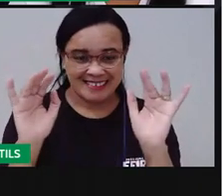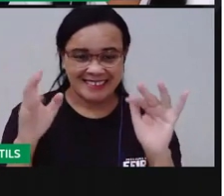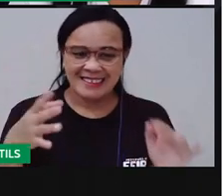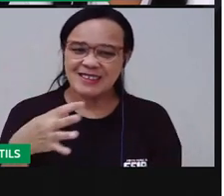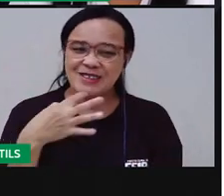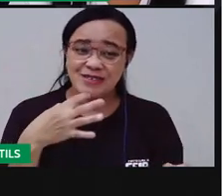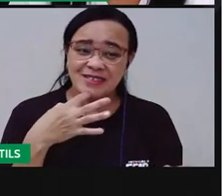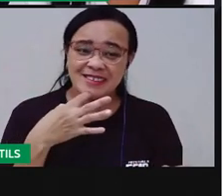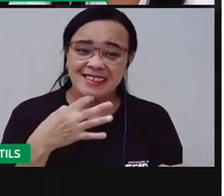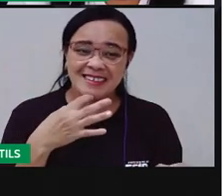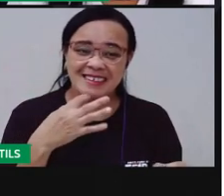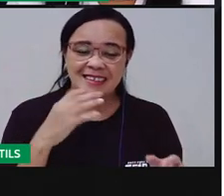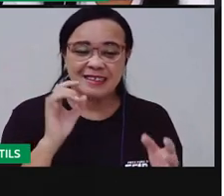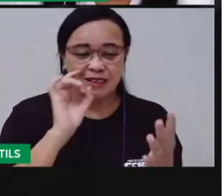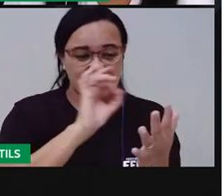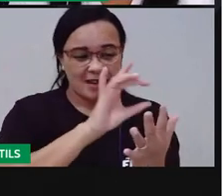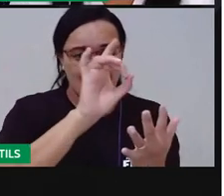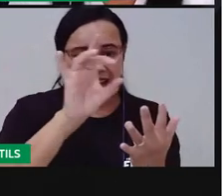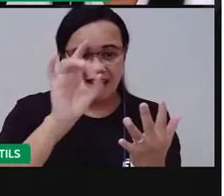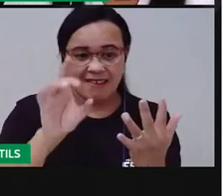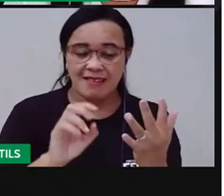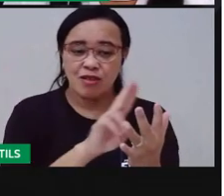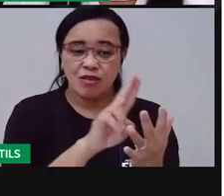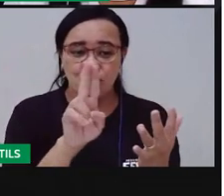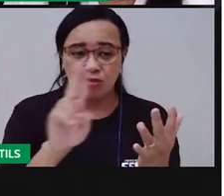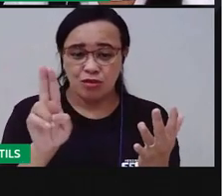Conheceram o nome dos dedos?